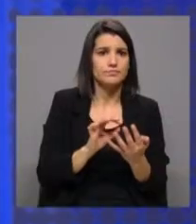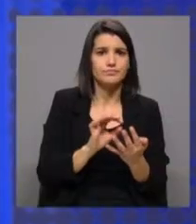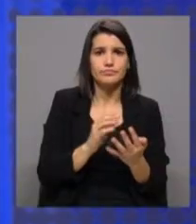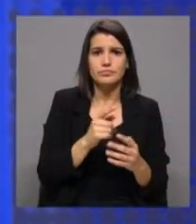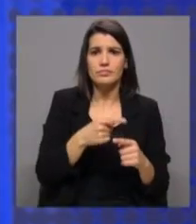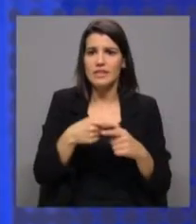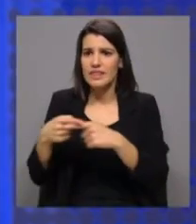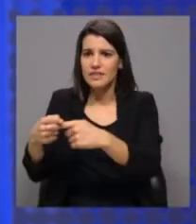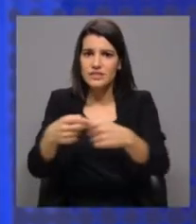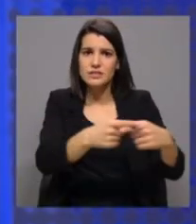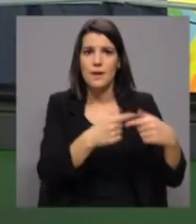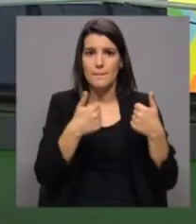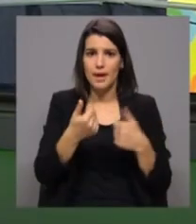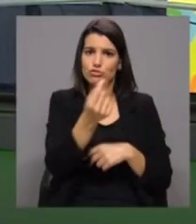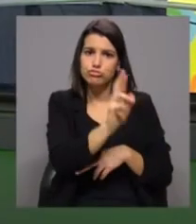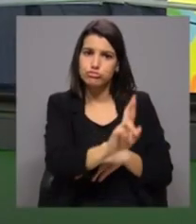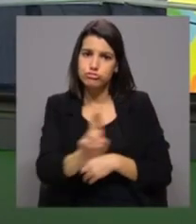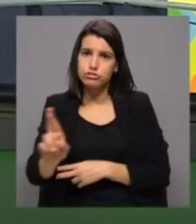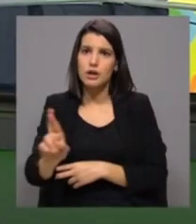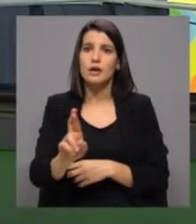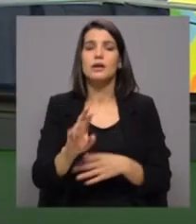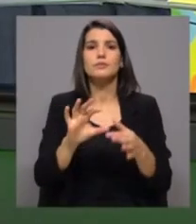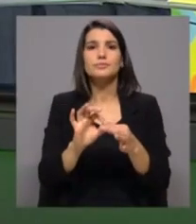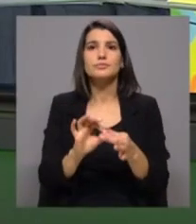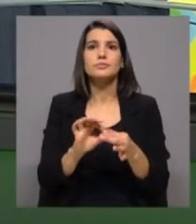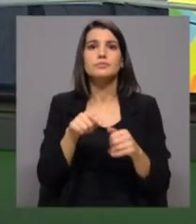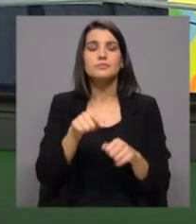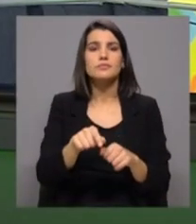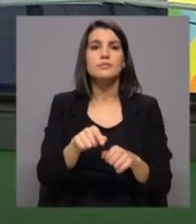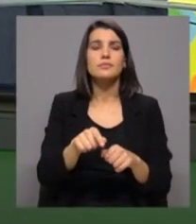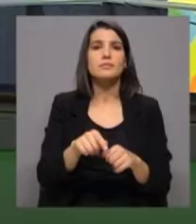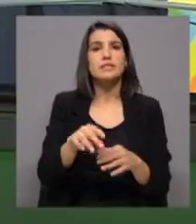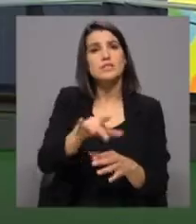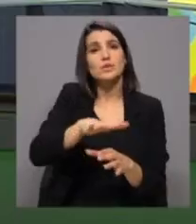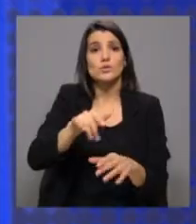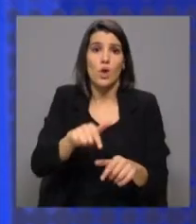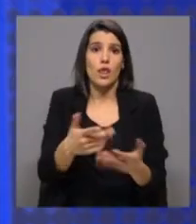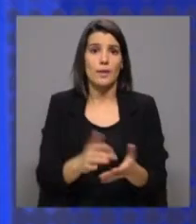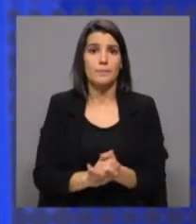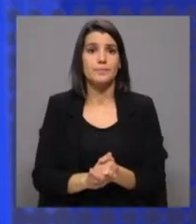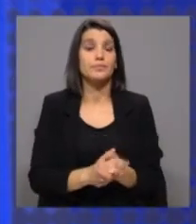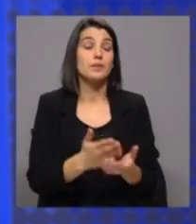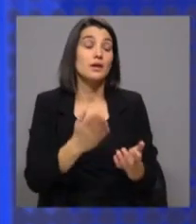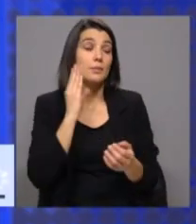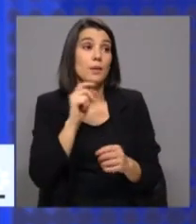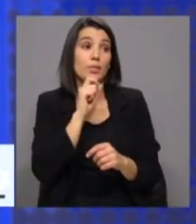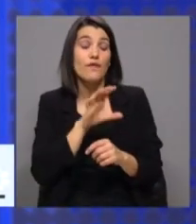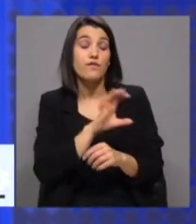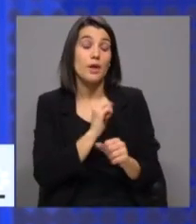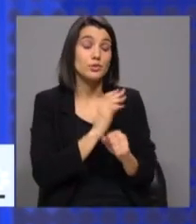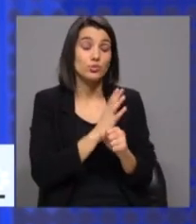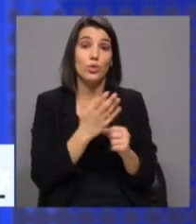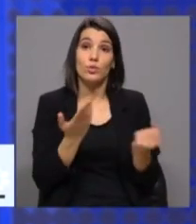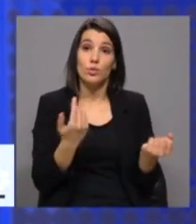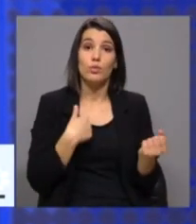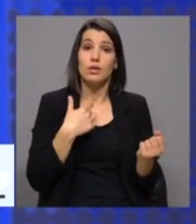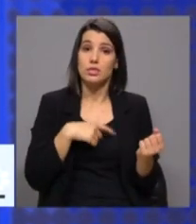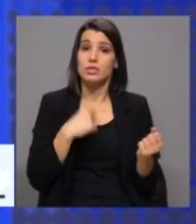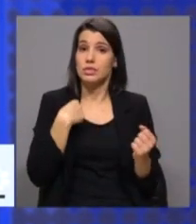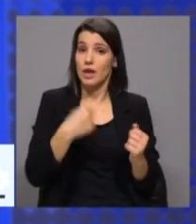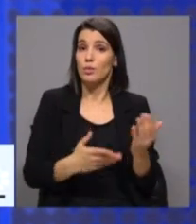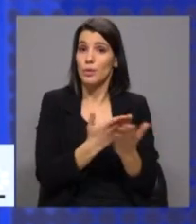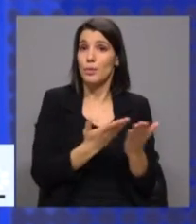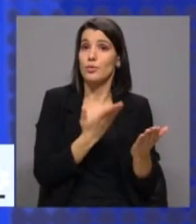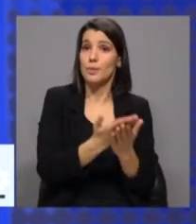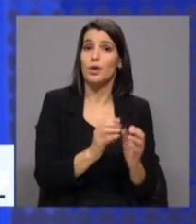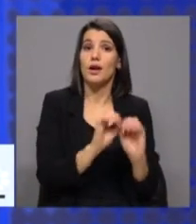respeito ao montante que é atribuído para esta zona. Julgo que poderia ser de uma outra forma, e tenho aliás propostas concretas que acho